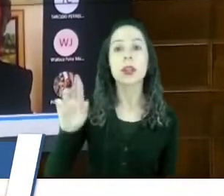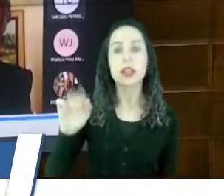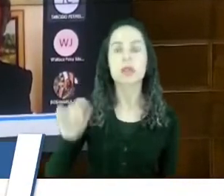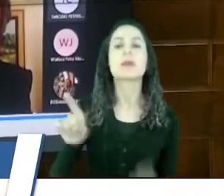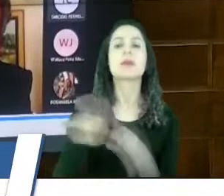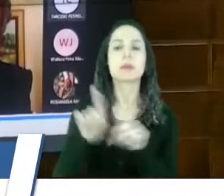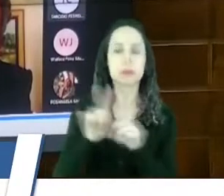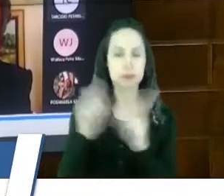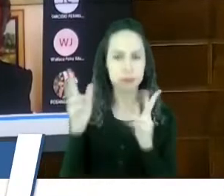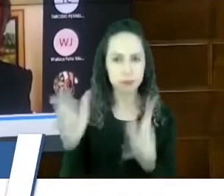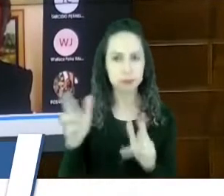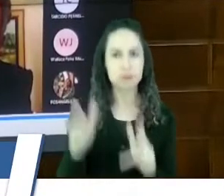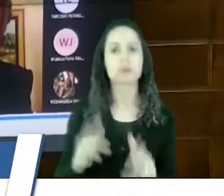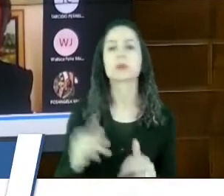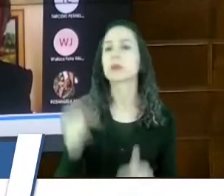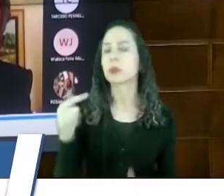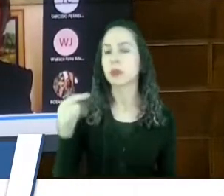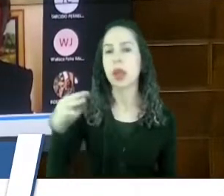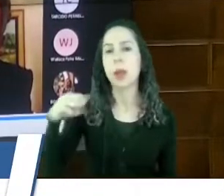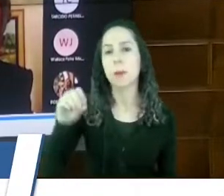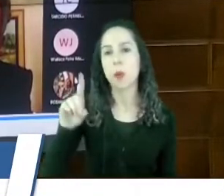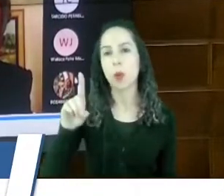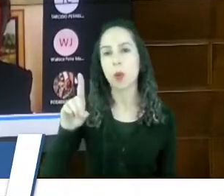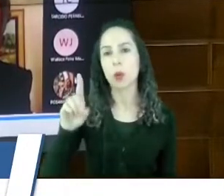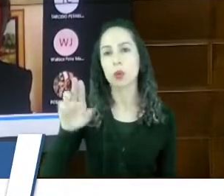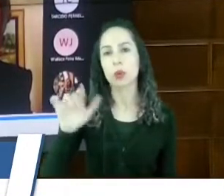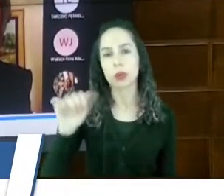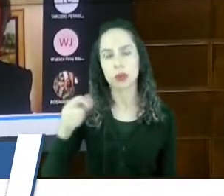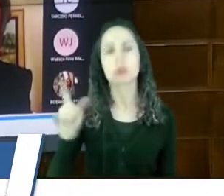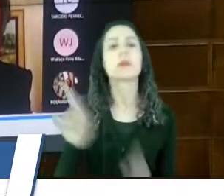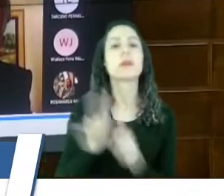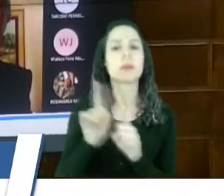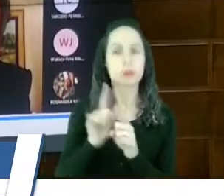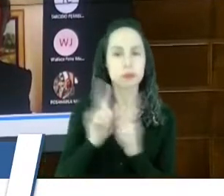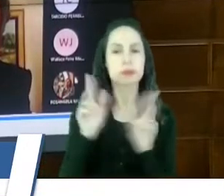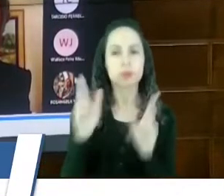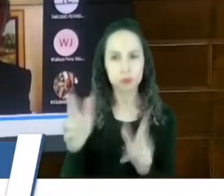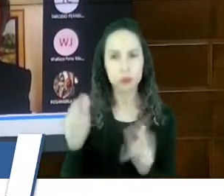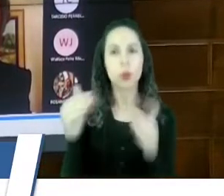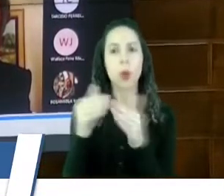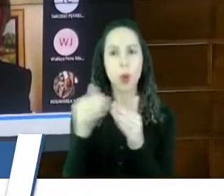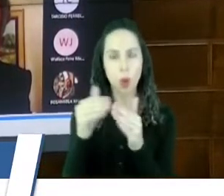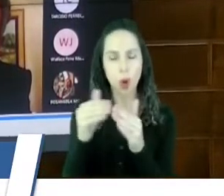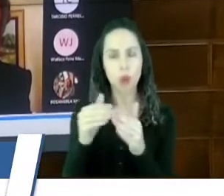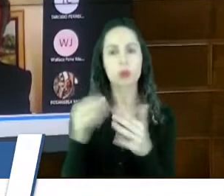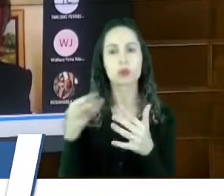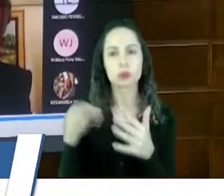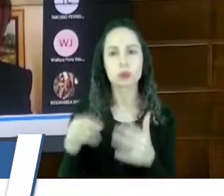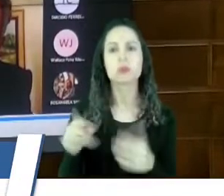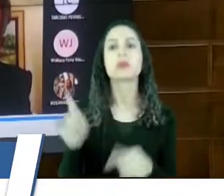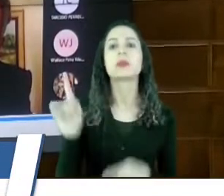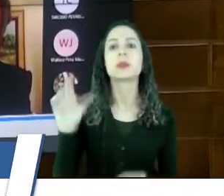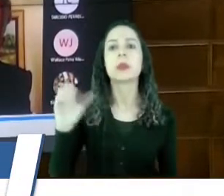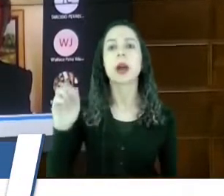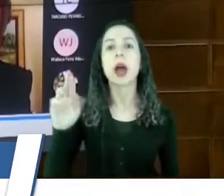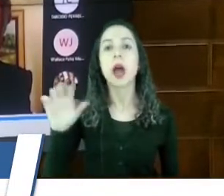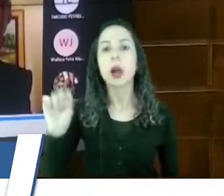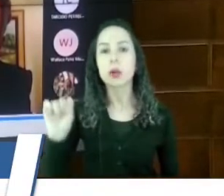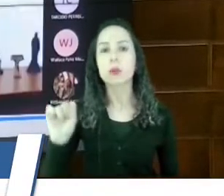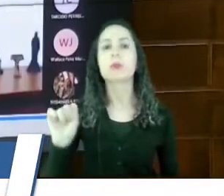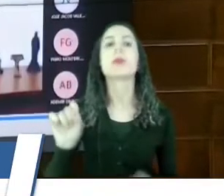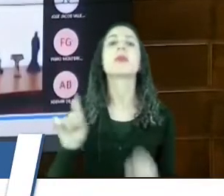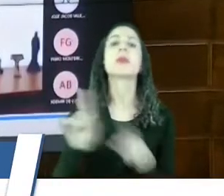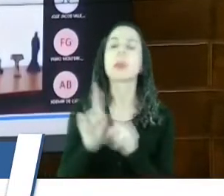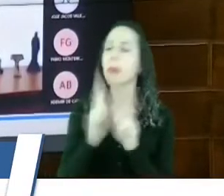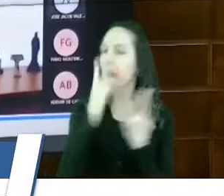mesmo sentido, sem modulação. Também com o relator sem modulação, Sr. Presidente. João Carlos Saletti. Voto no mesmo sentido,